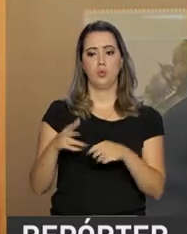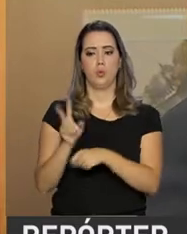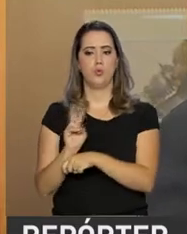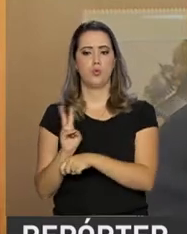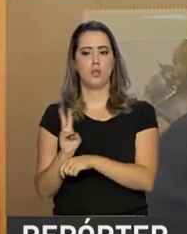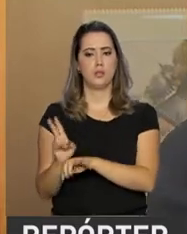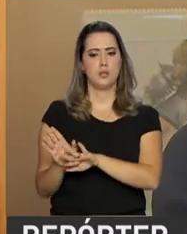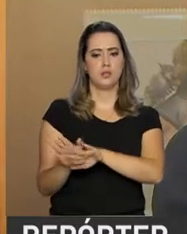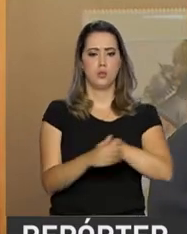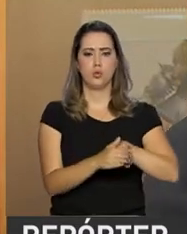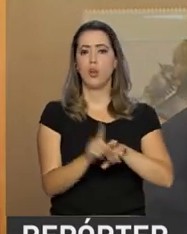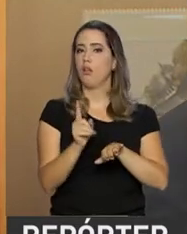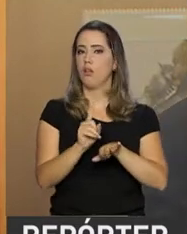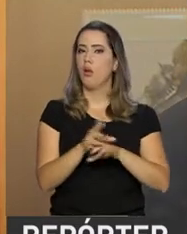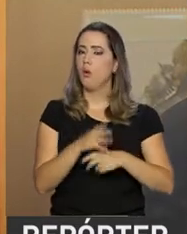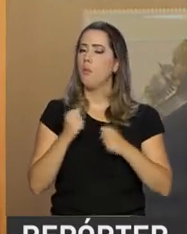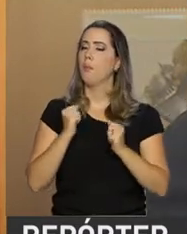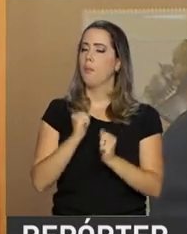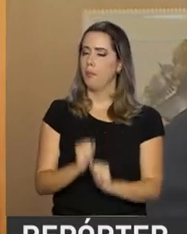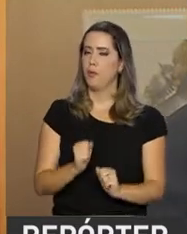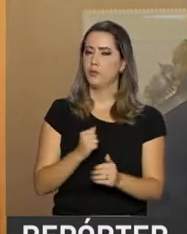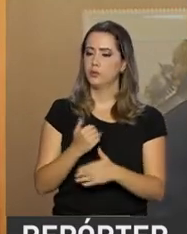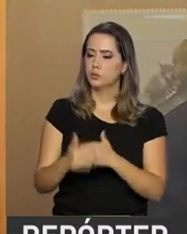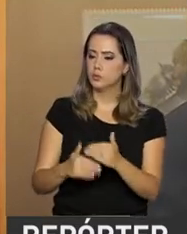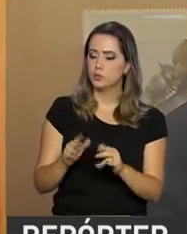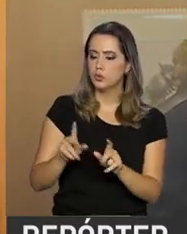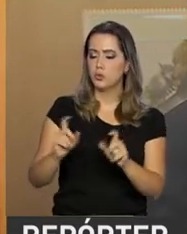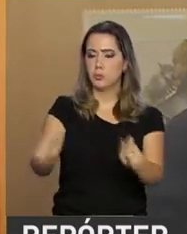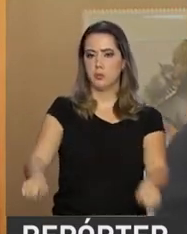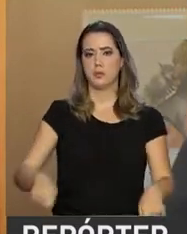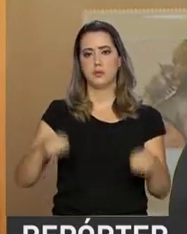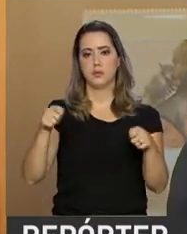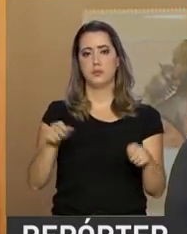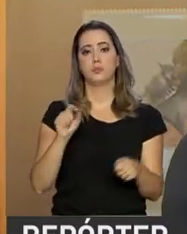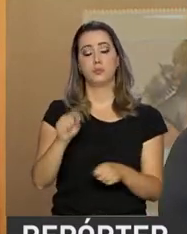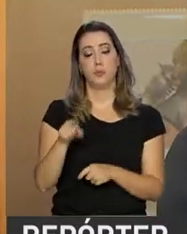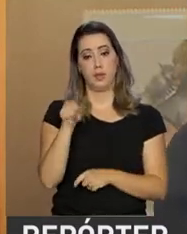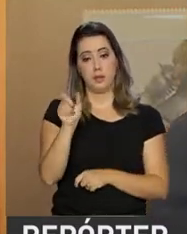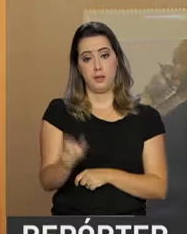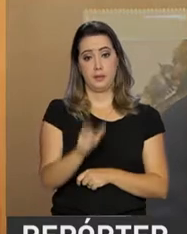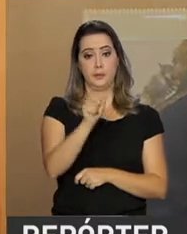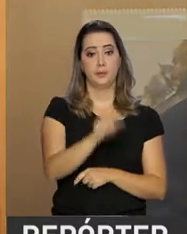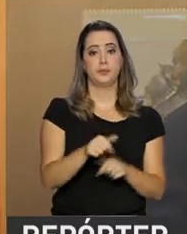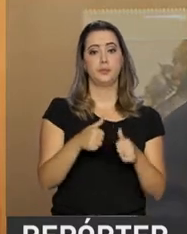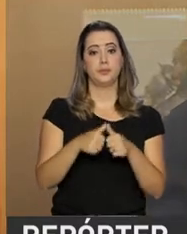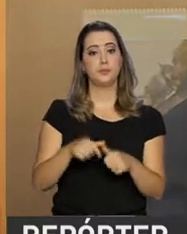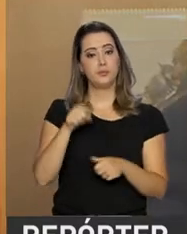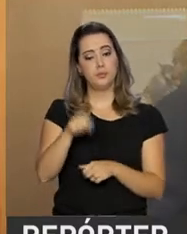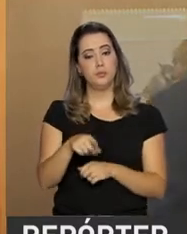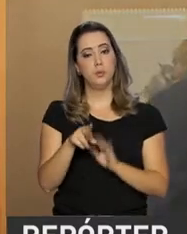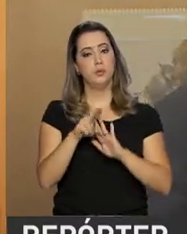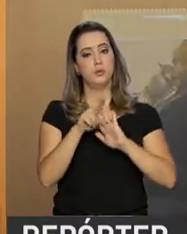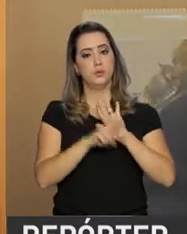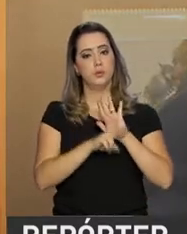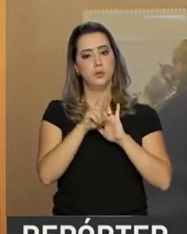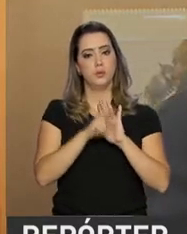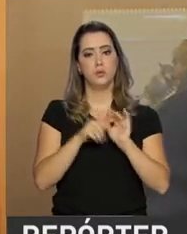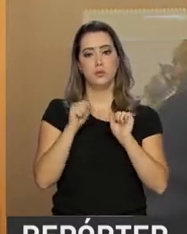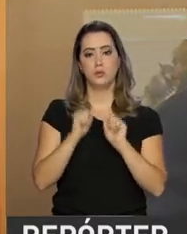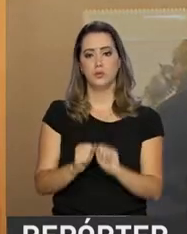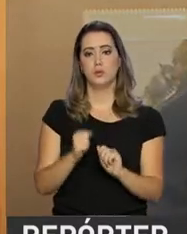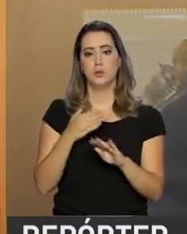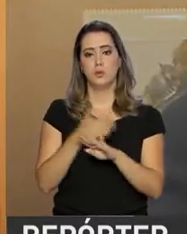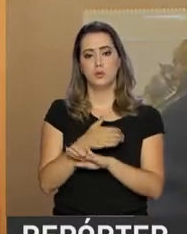fiscalização. E mais ainda, a justiça, que é a preocupação desse governo, esse trabalhador também, com essa portaria, vai poder,